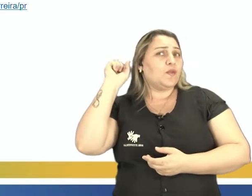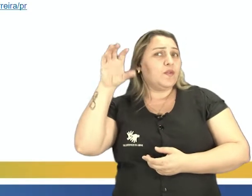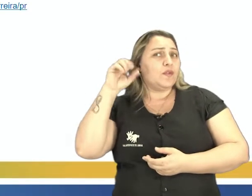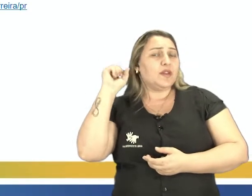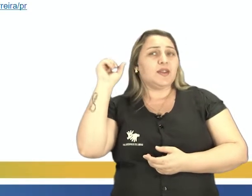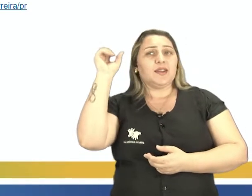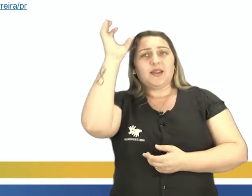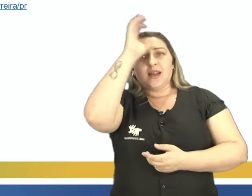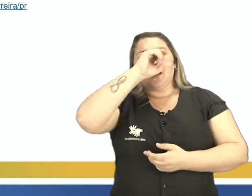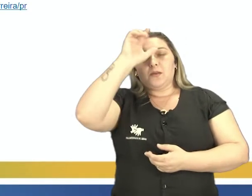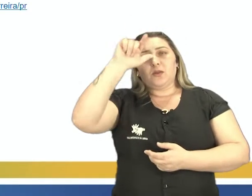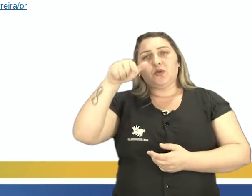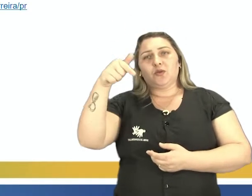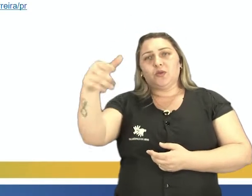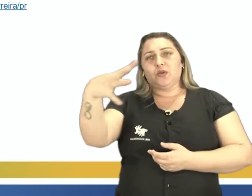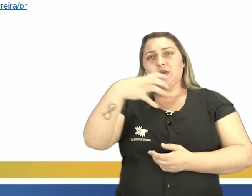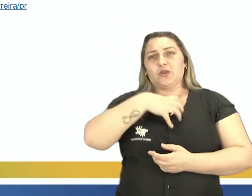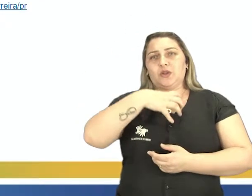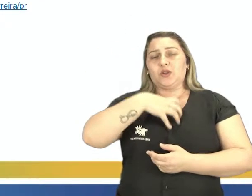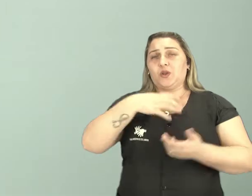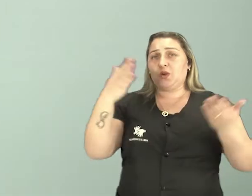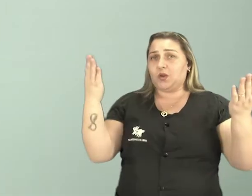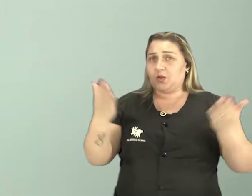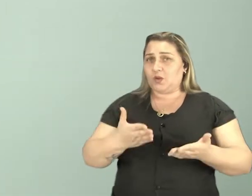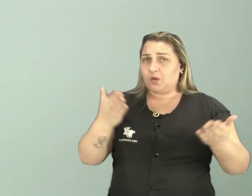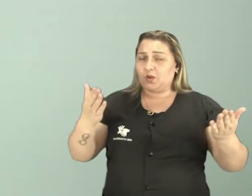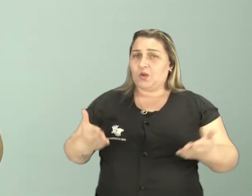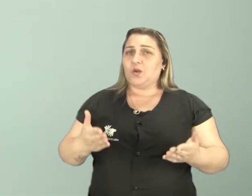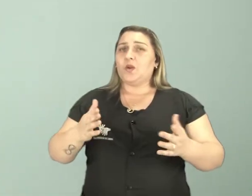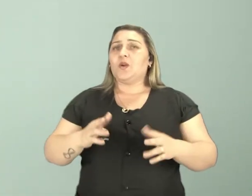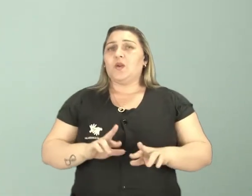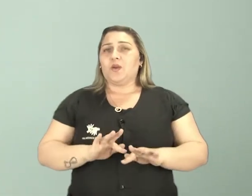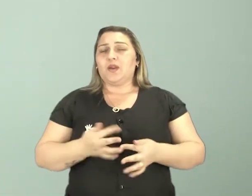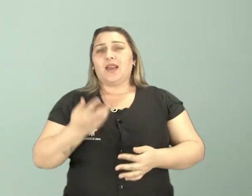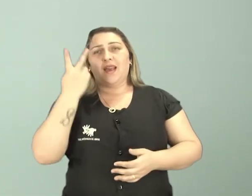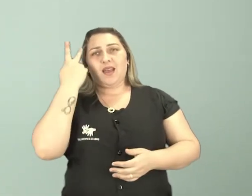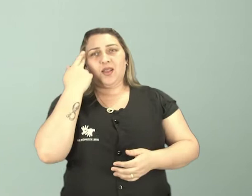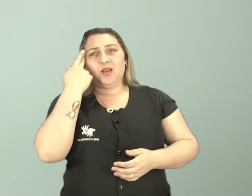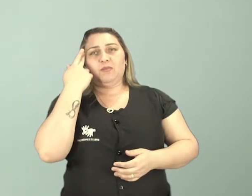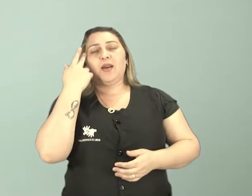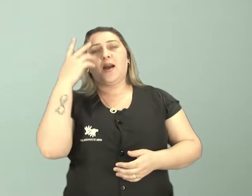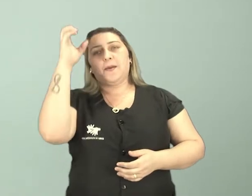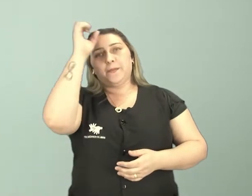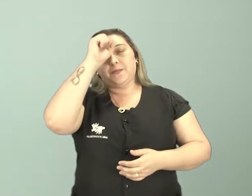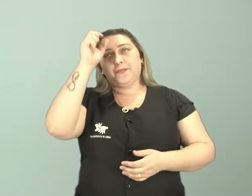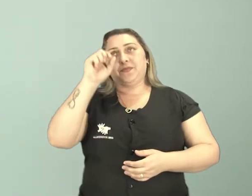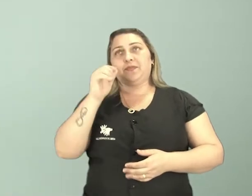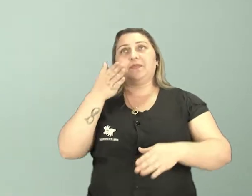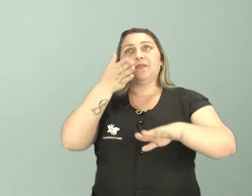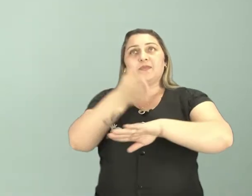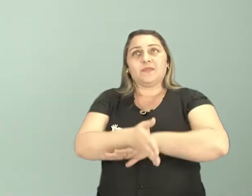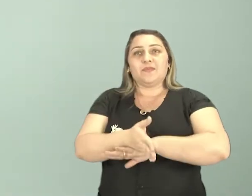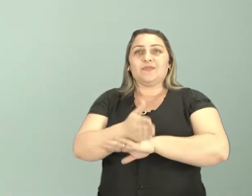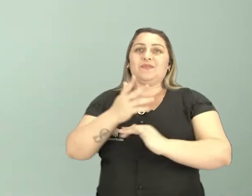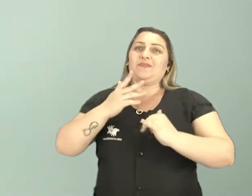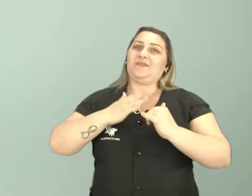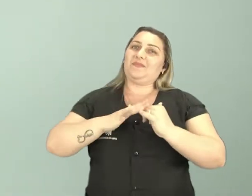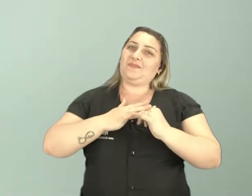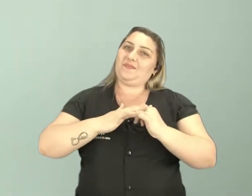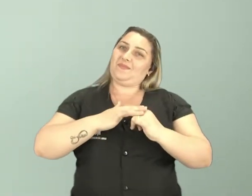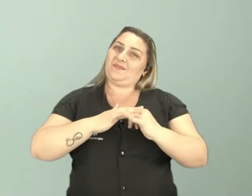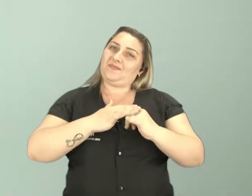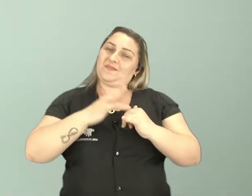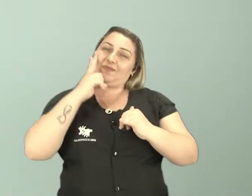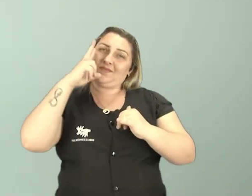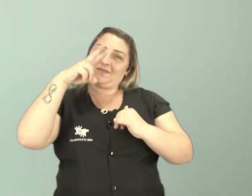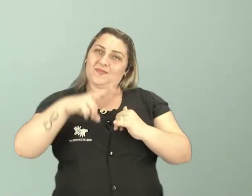aprendeu de uma outra forma que hoje é muito comum, né? Quando nós queremos aprender alguma coisa nova, nós vamos para onde? YouTube, e lá